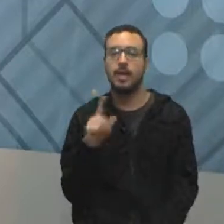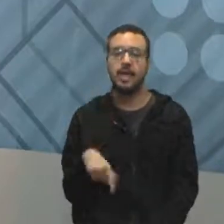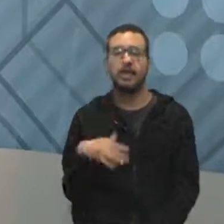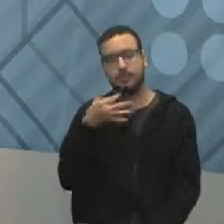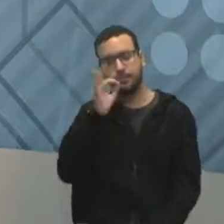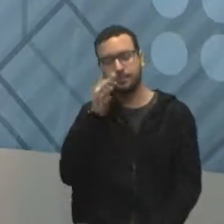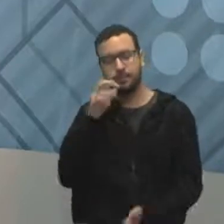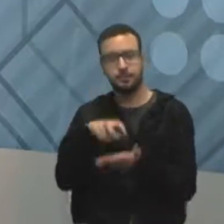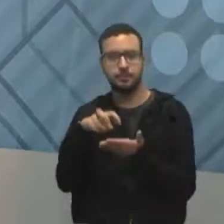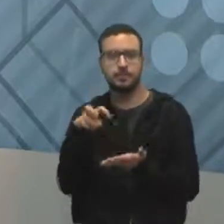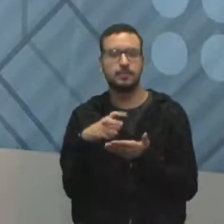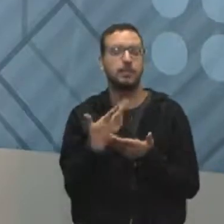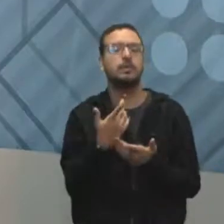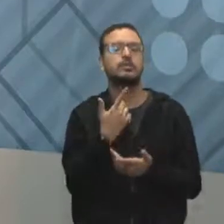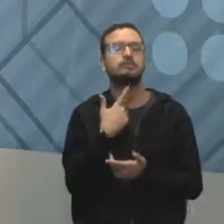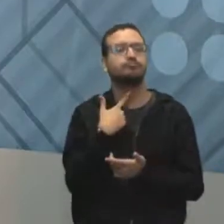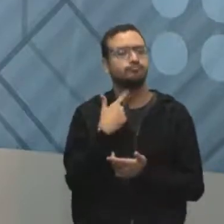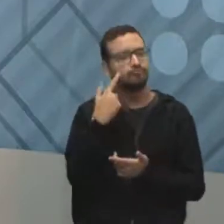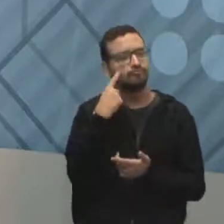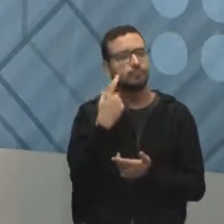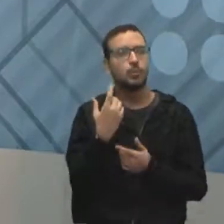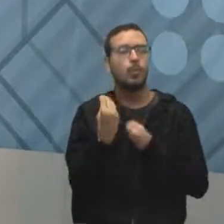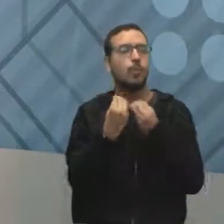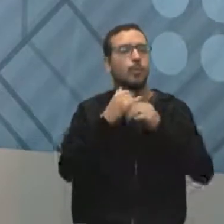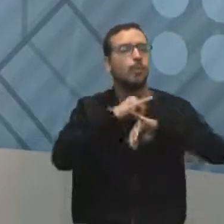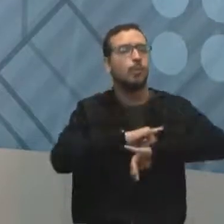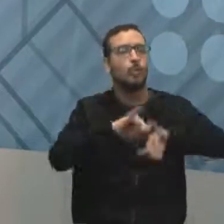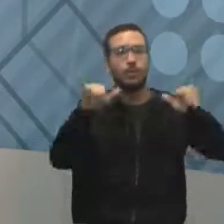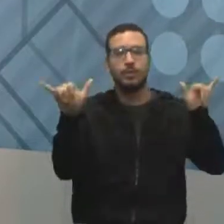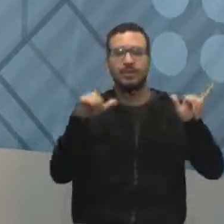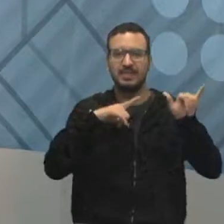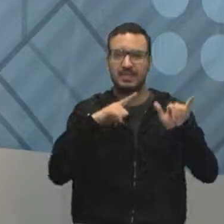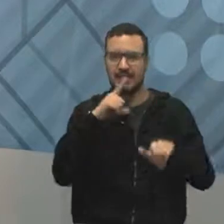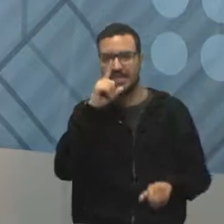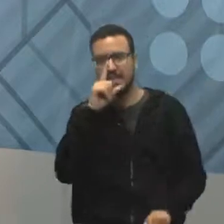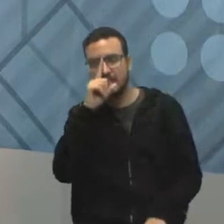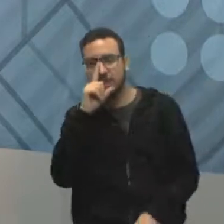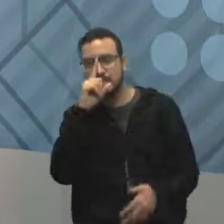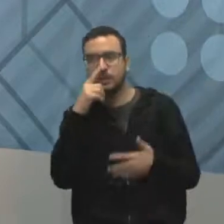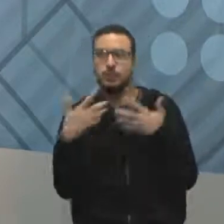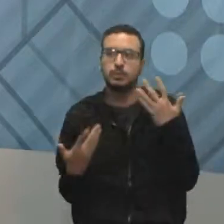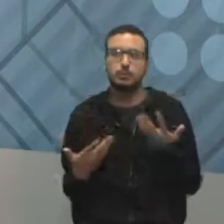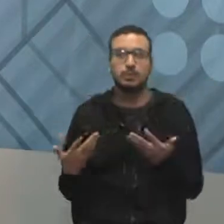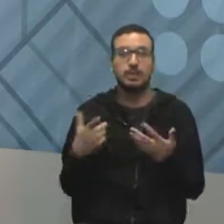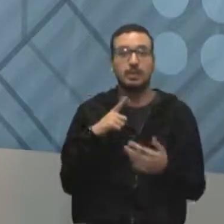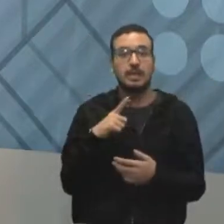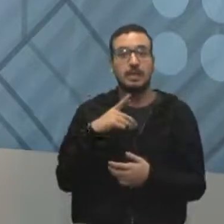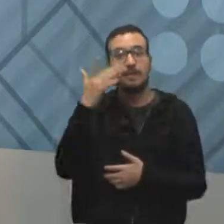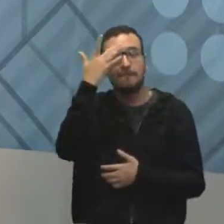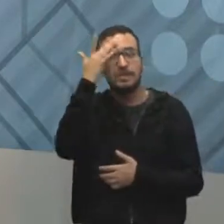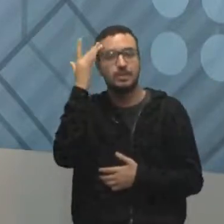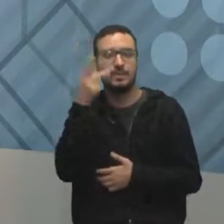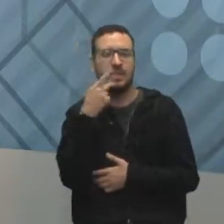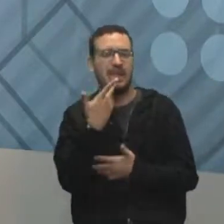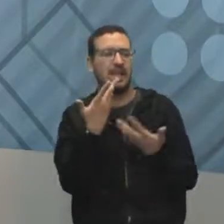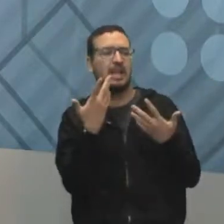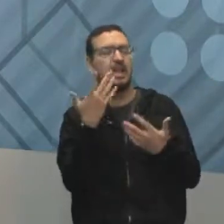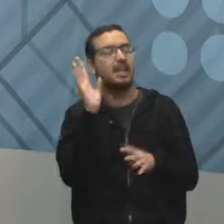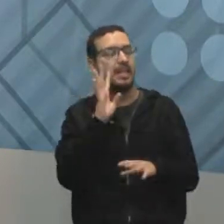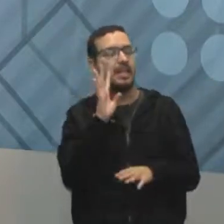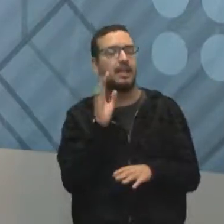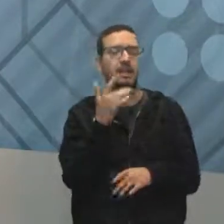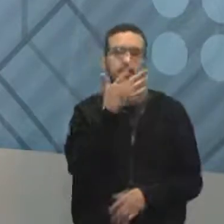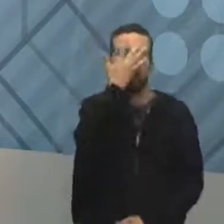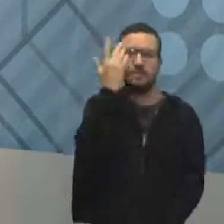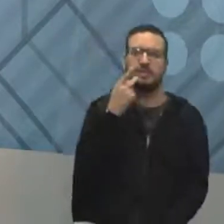Qual é a intenção? Como é que você vai comunicar isso? Tem risco nesse projeto? Tem pessoas que vão falar que, ah, que bacana.